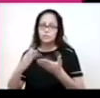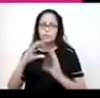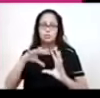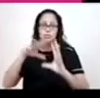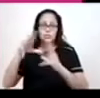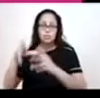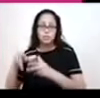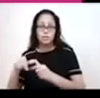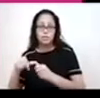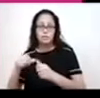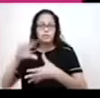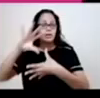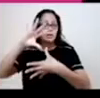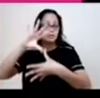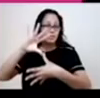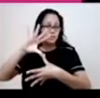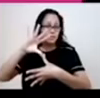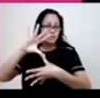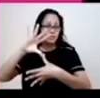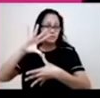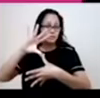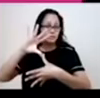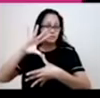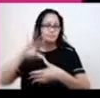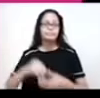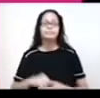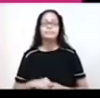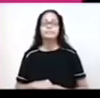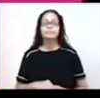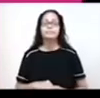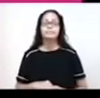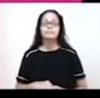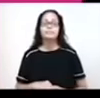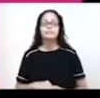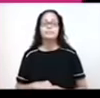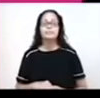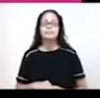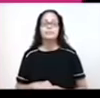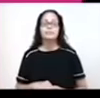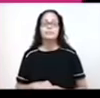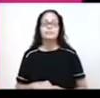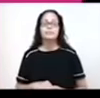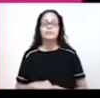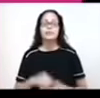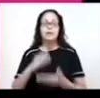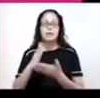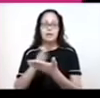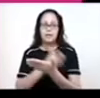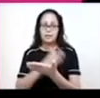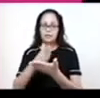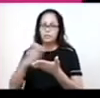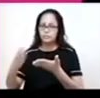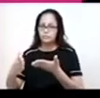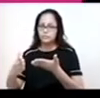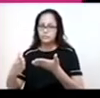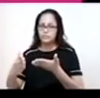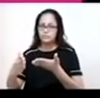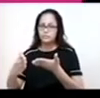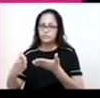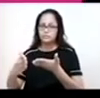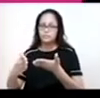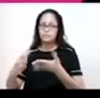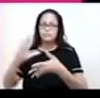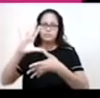física da América. Tudo que está nesse mapa aqui é América. Então, a divisão geográfica ou física